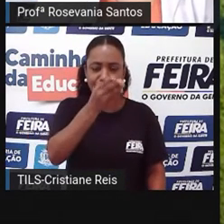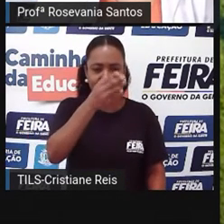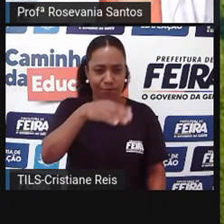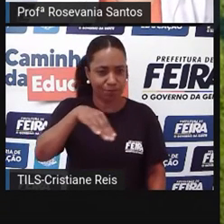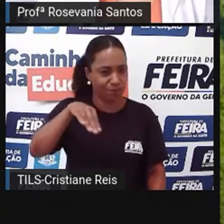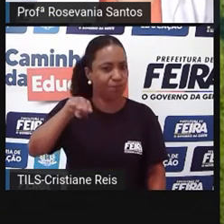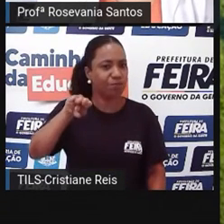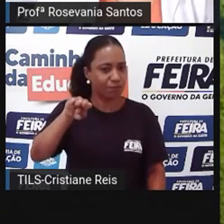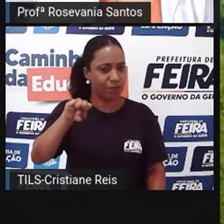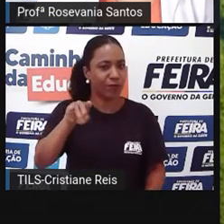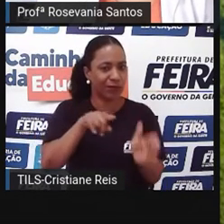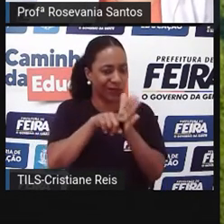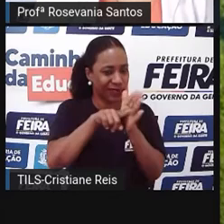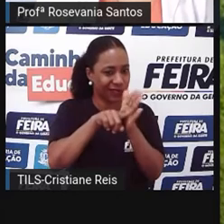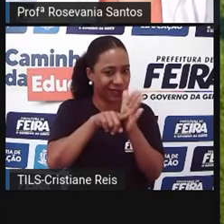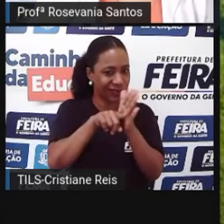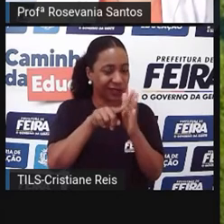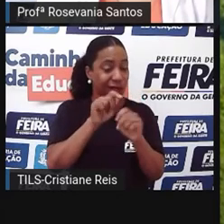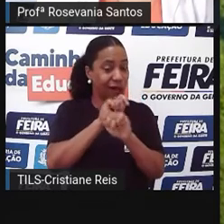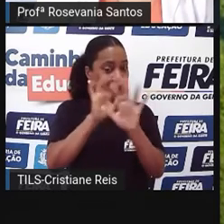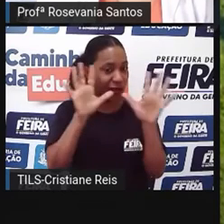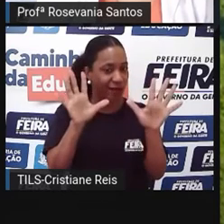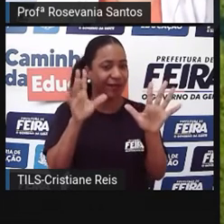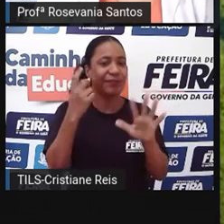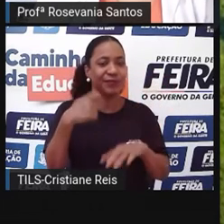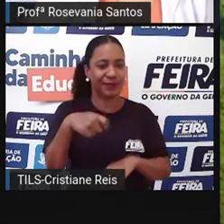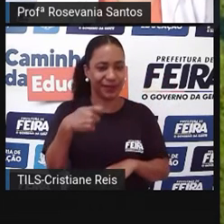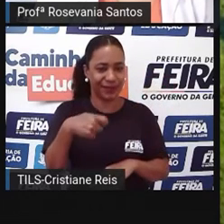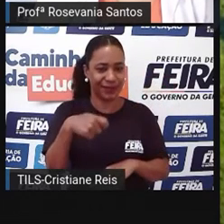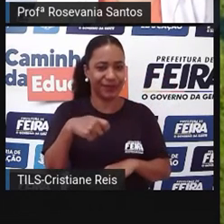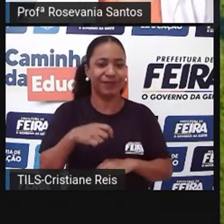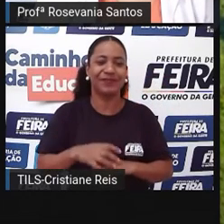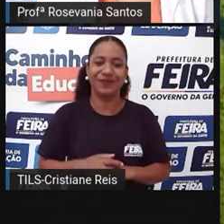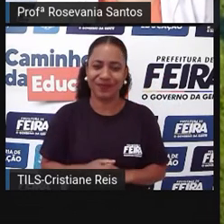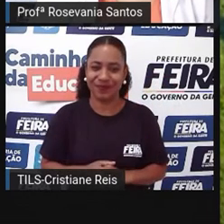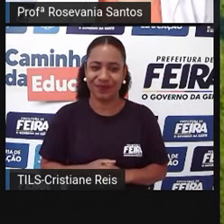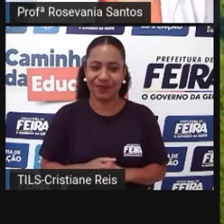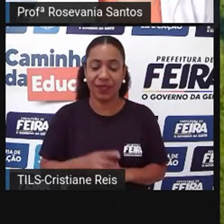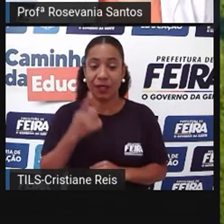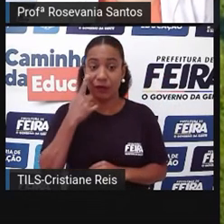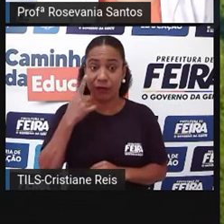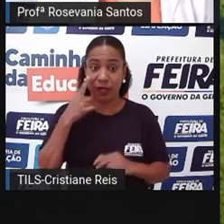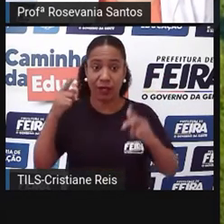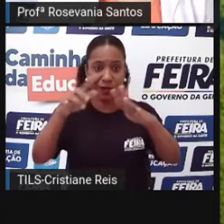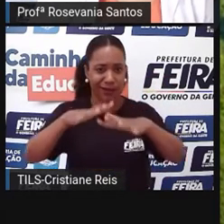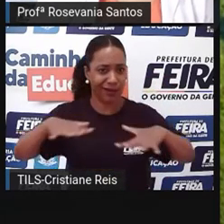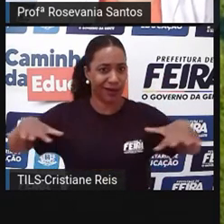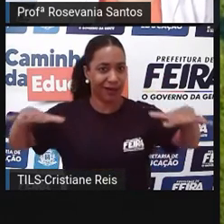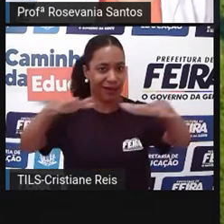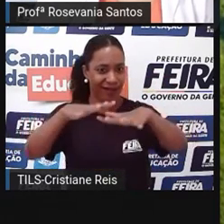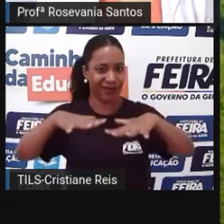essa resposta. Então, percebam essa área aqui, está vendo?